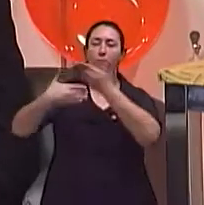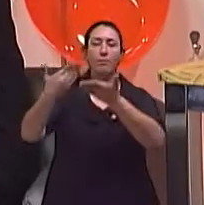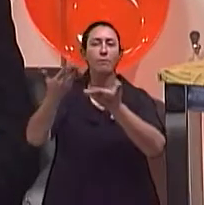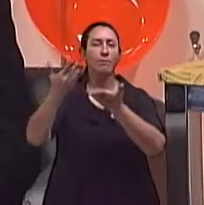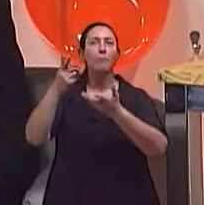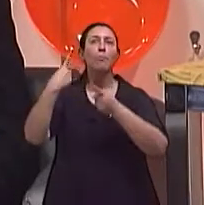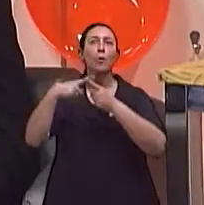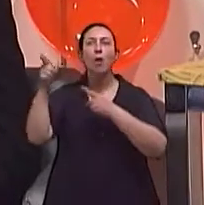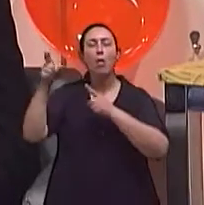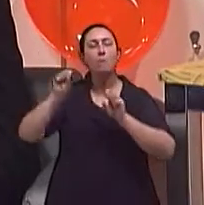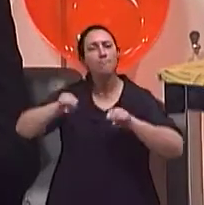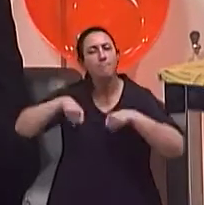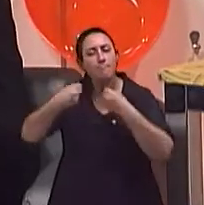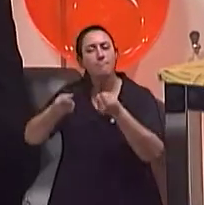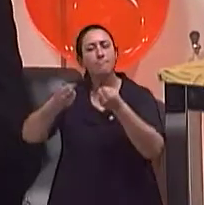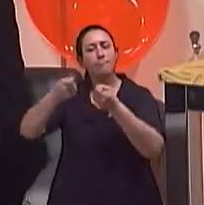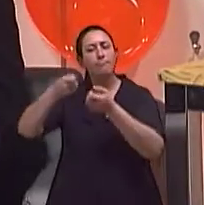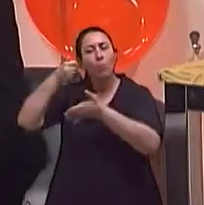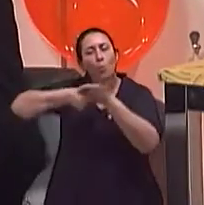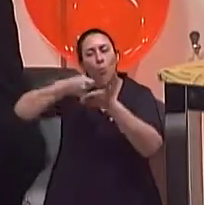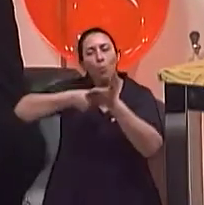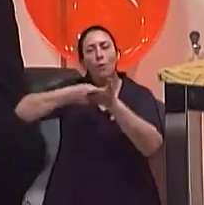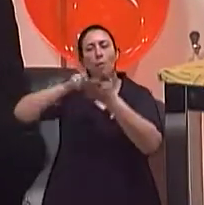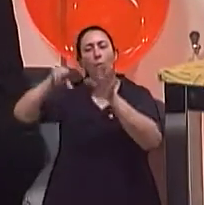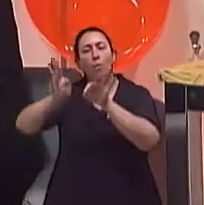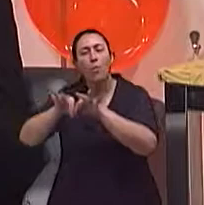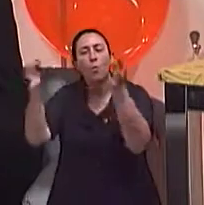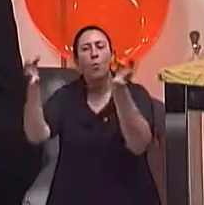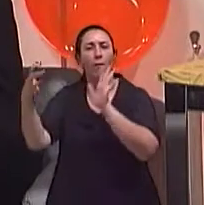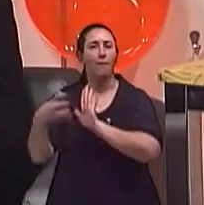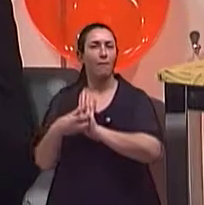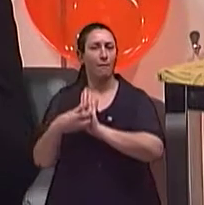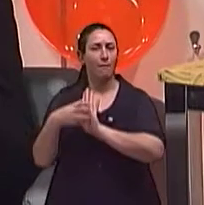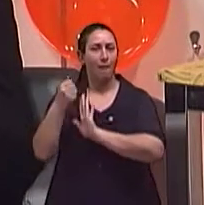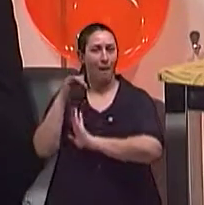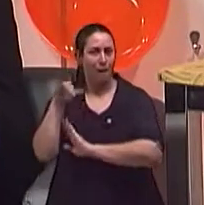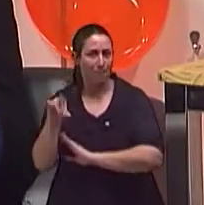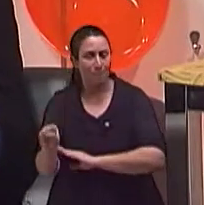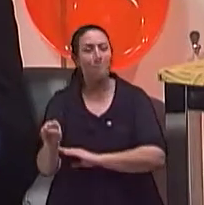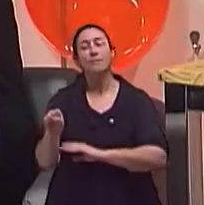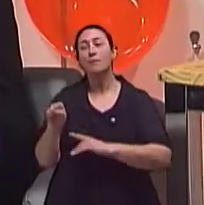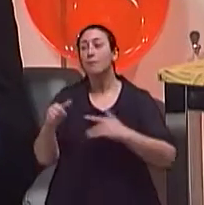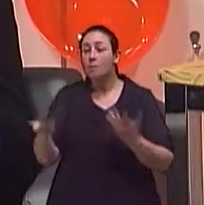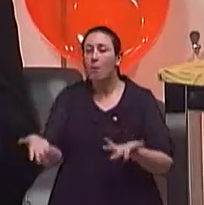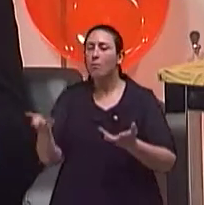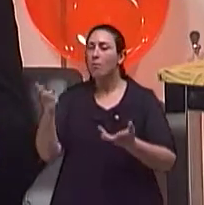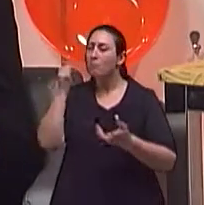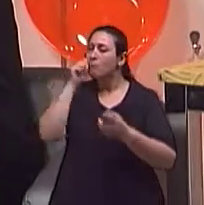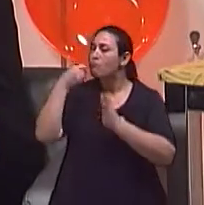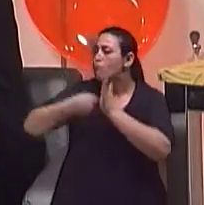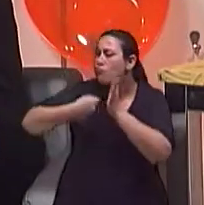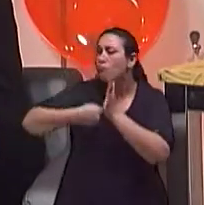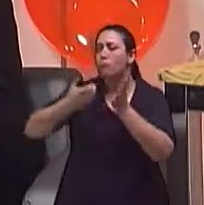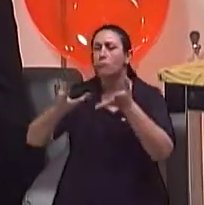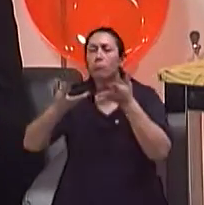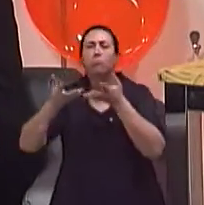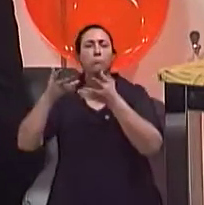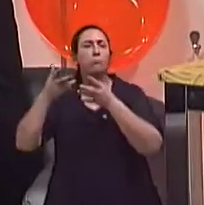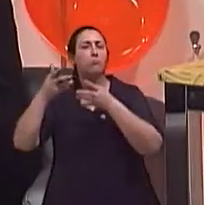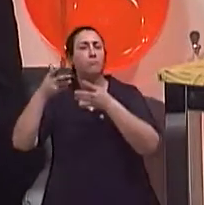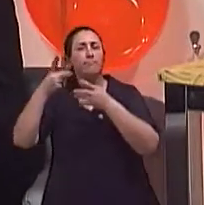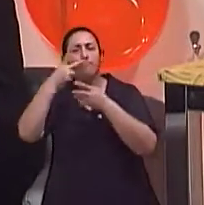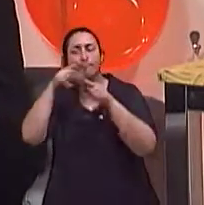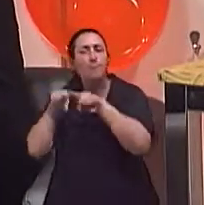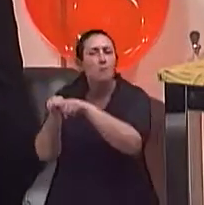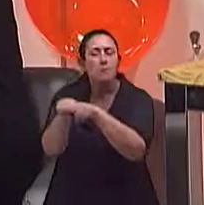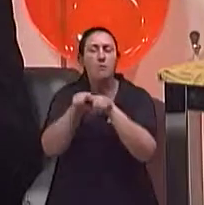cura da AIDS. Então, ela alterou o seu foco. Ah, ok. Então, ela busca um